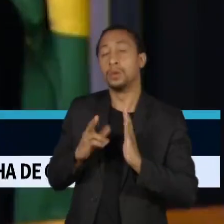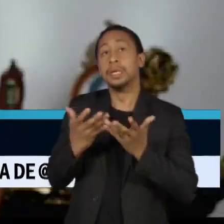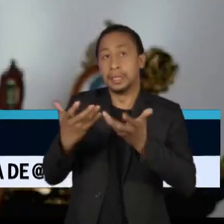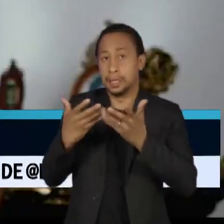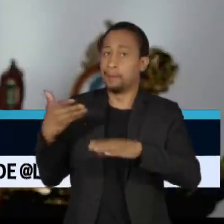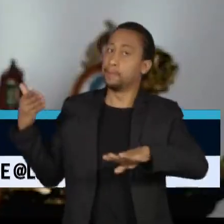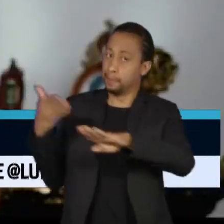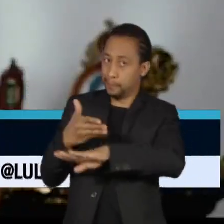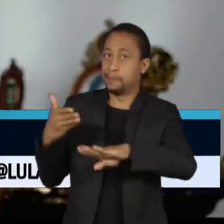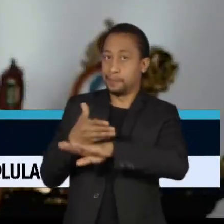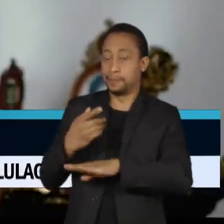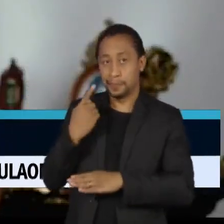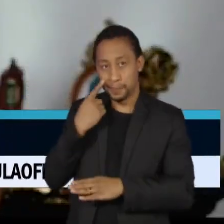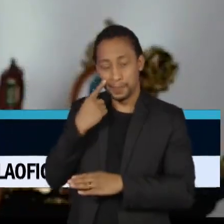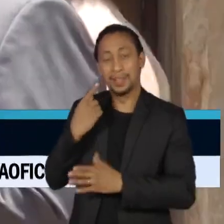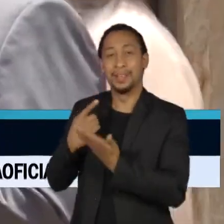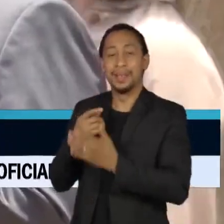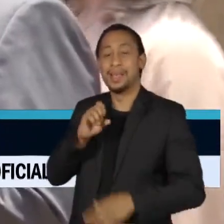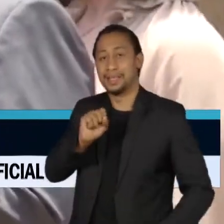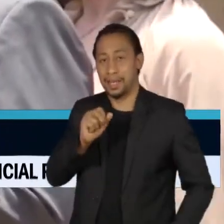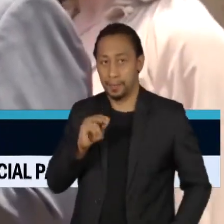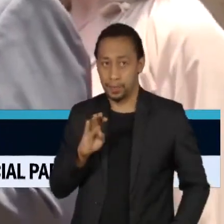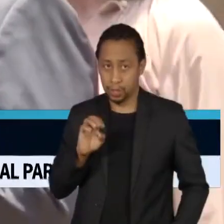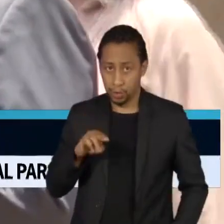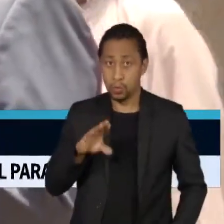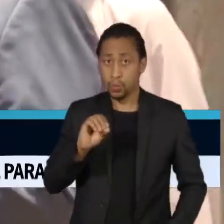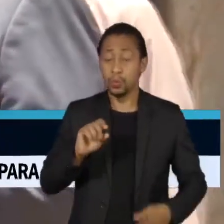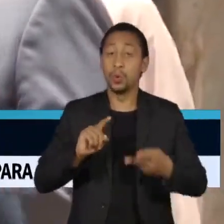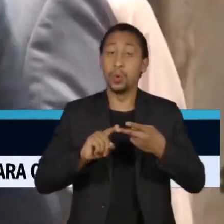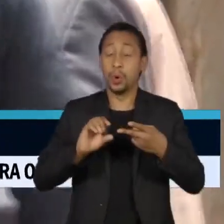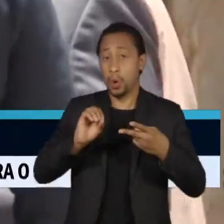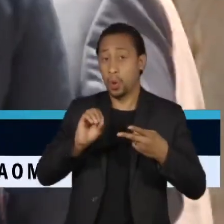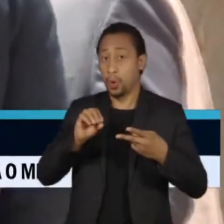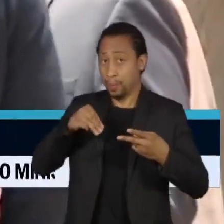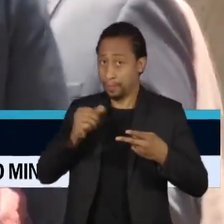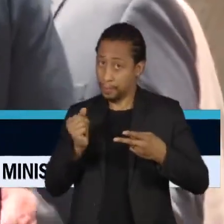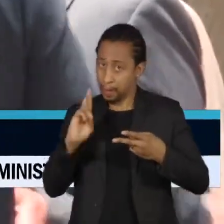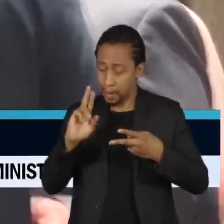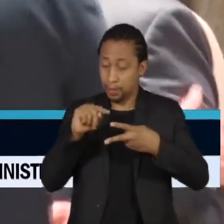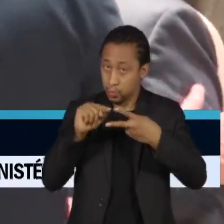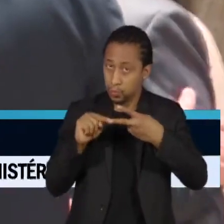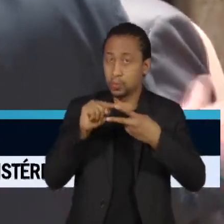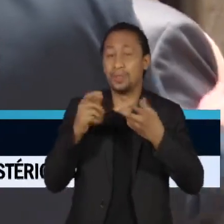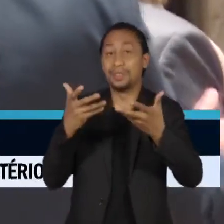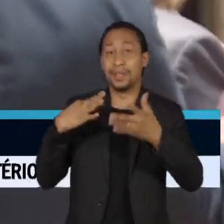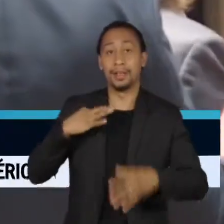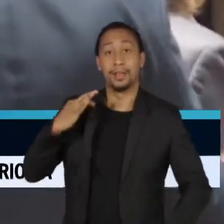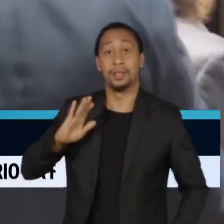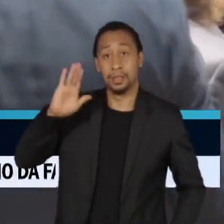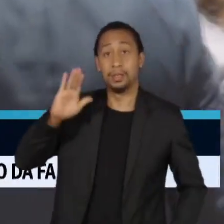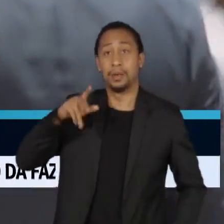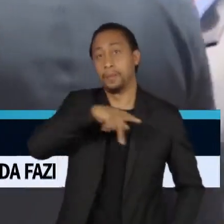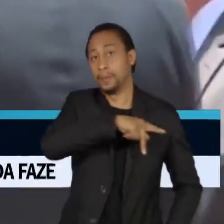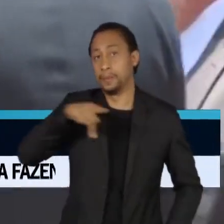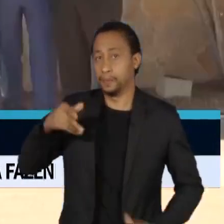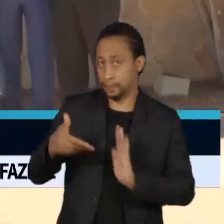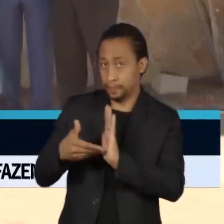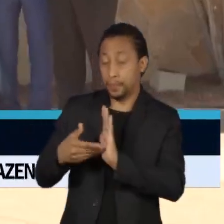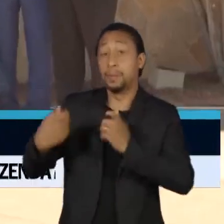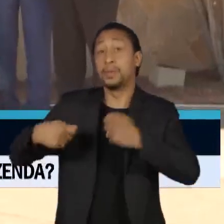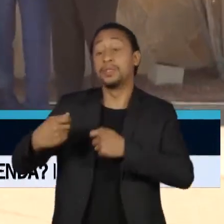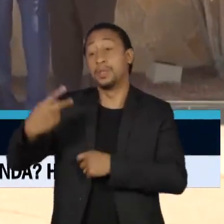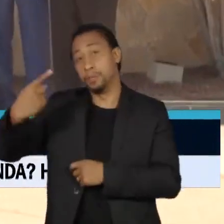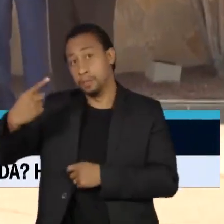do Pará, e Elmar Nascimento, da Bahia. A PEC precisa de pelo menos 308 votos favoráveis nos dois turnos